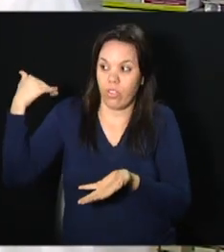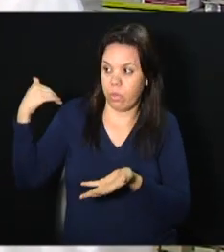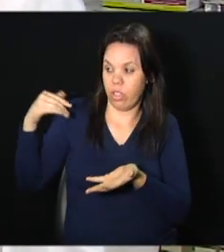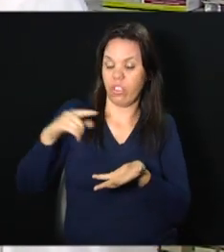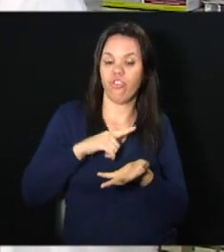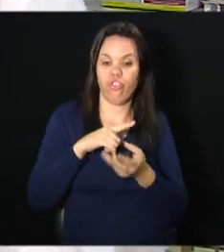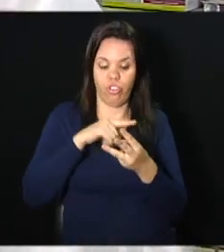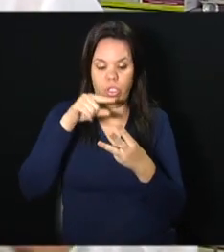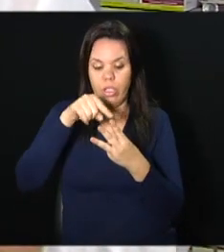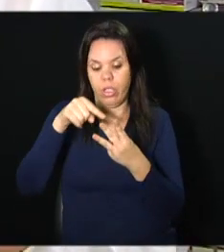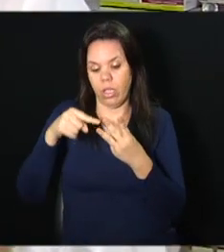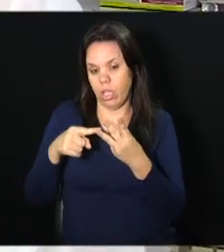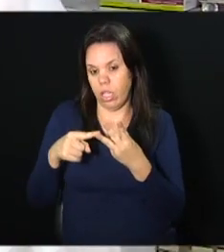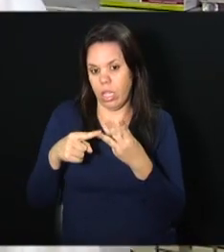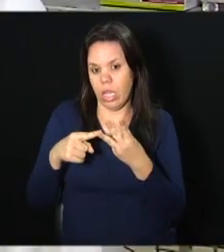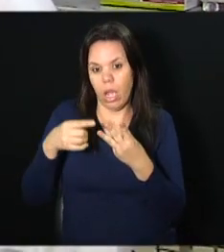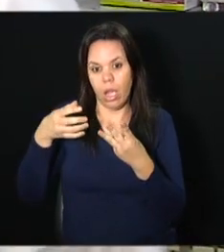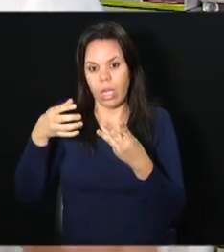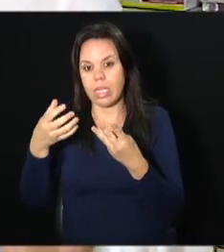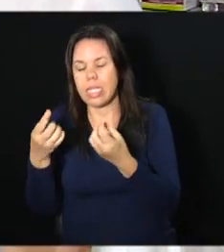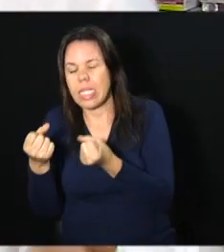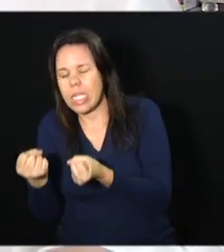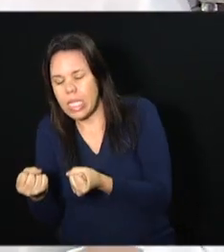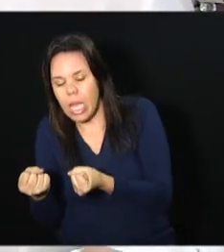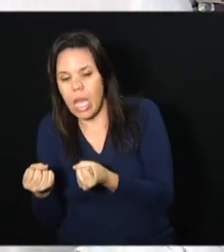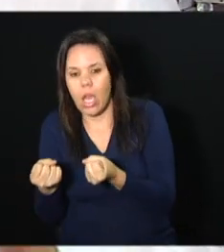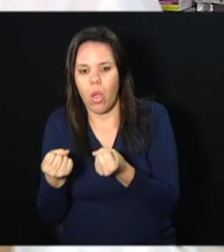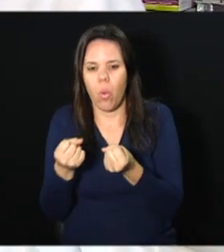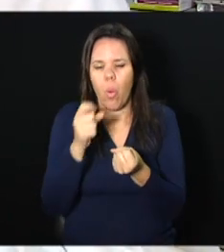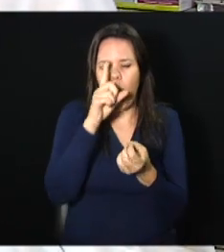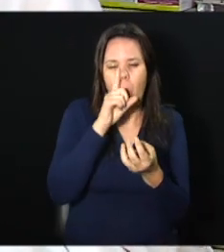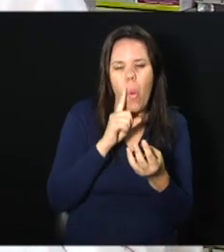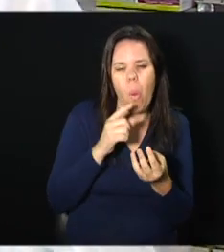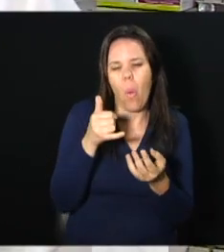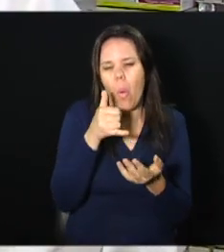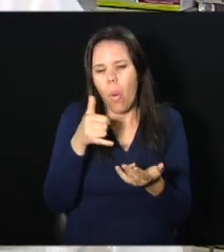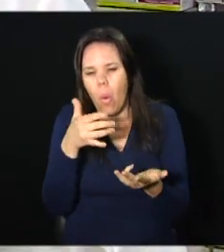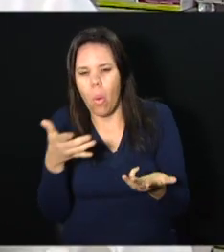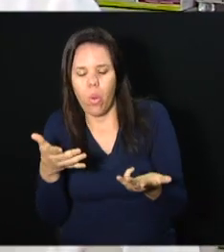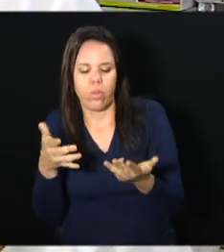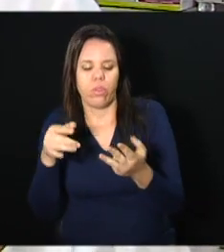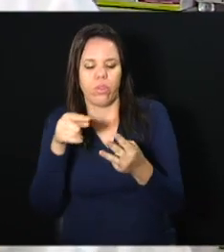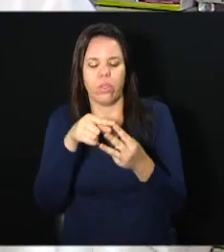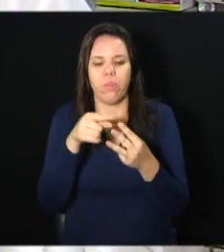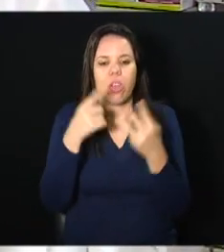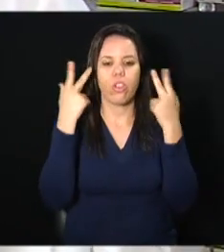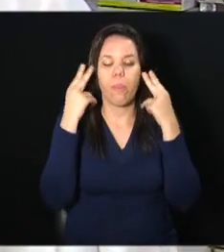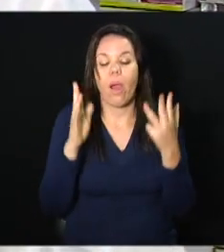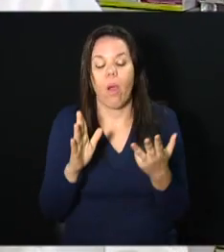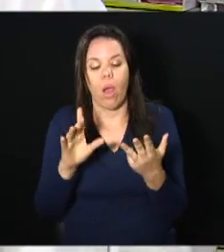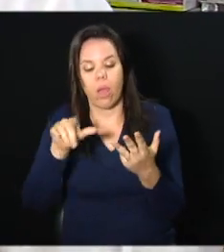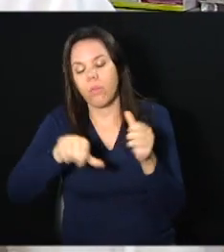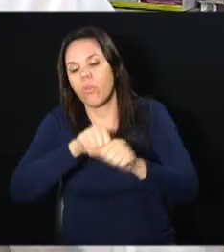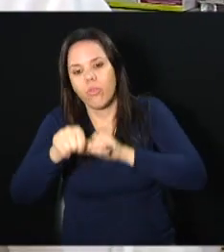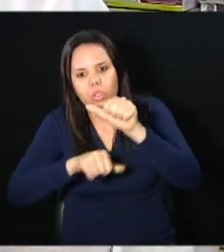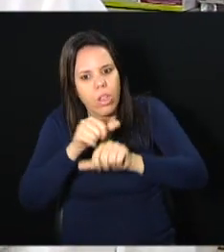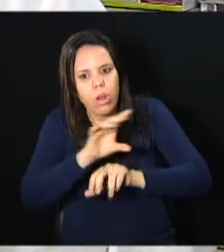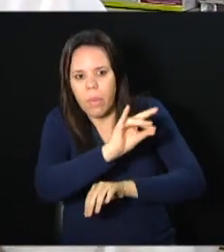seco, oleoso e normal. E hoje não é mais assim. Então, a gente foi desenvolvendo para cada necessidade.